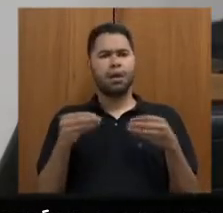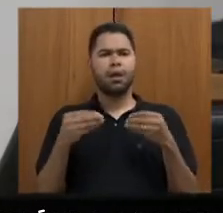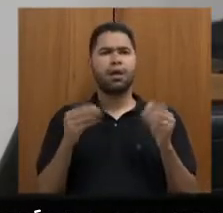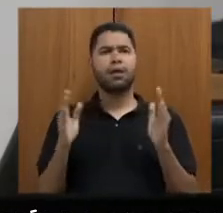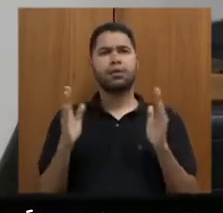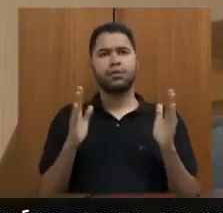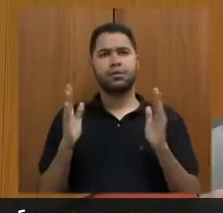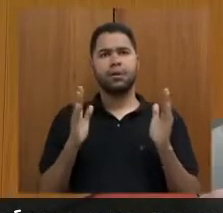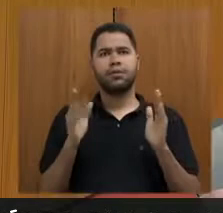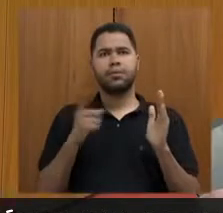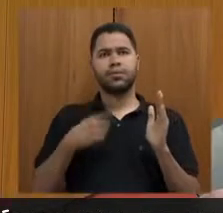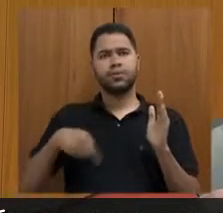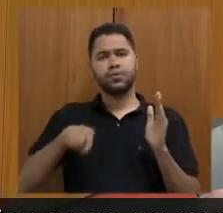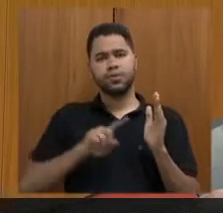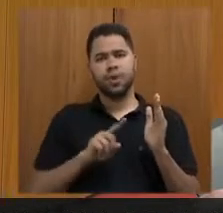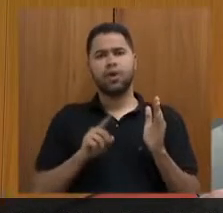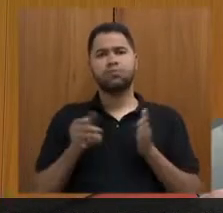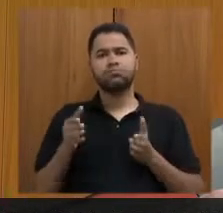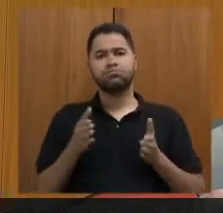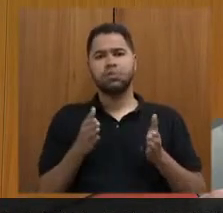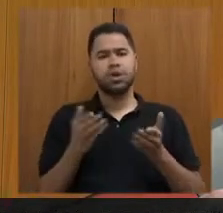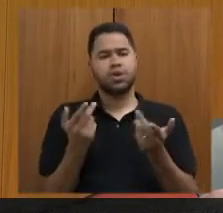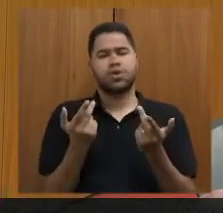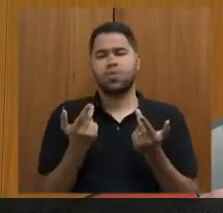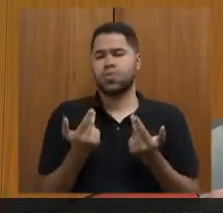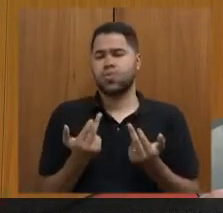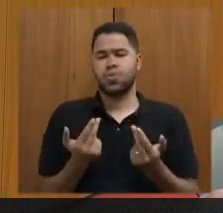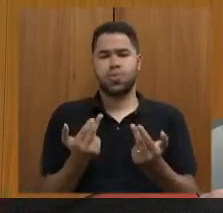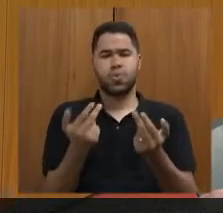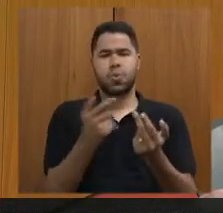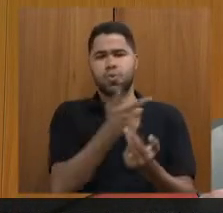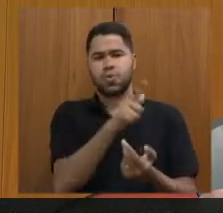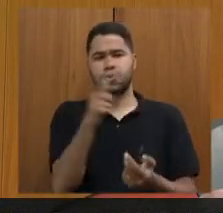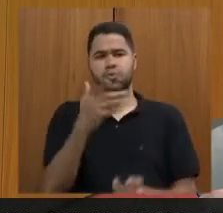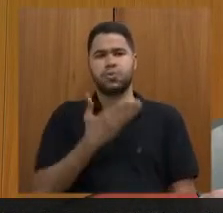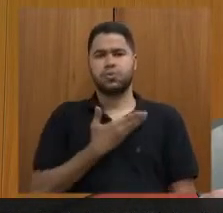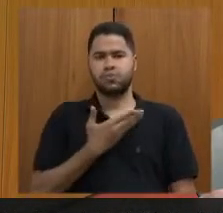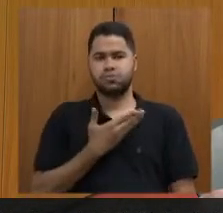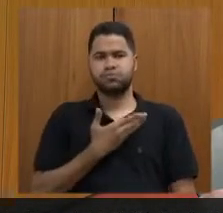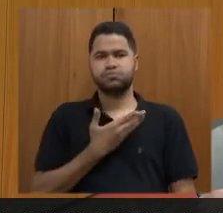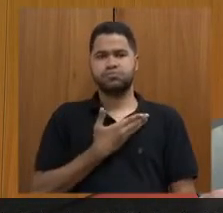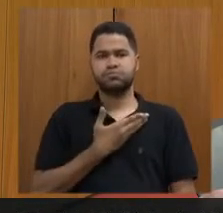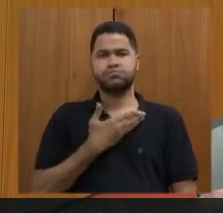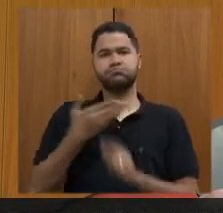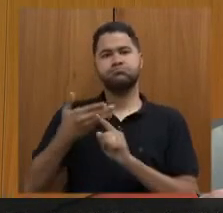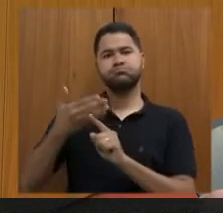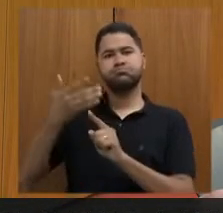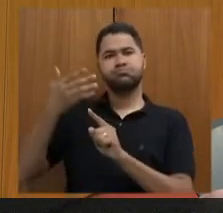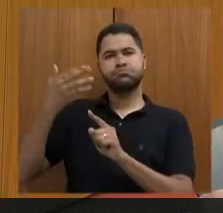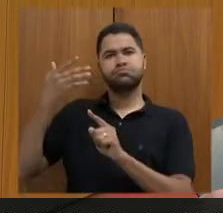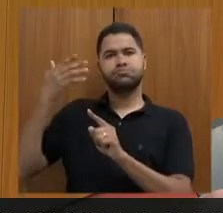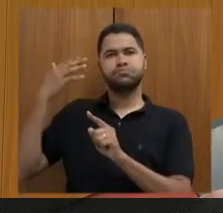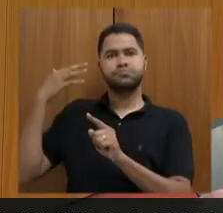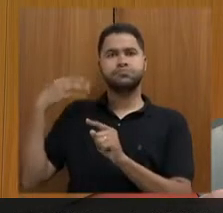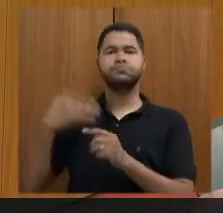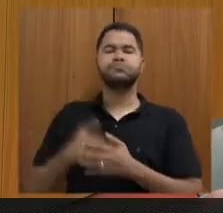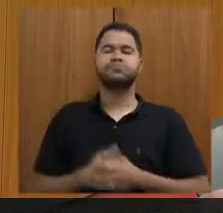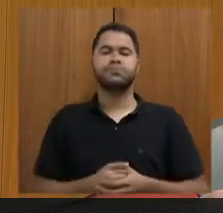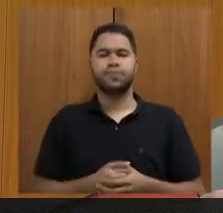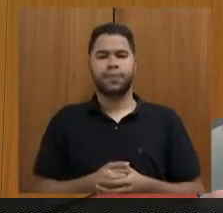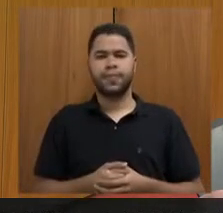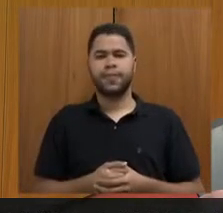tempo, e nós conduziremos da mesma forma que os demais colegas nas atividades